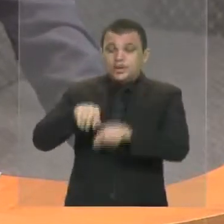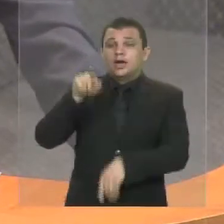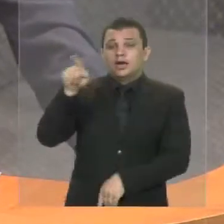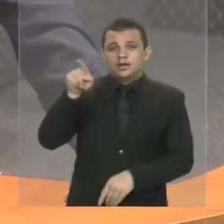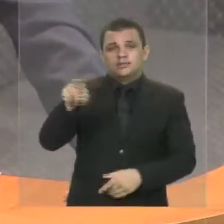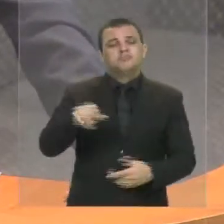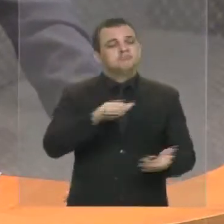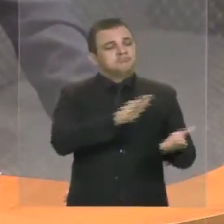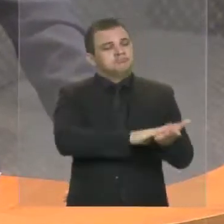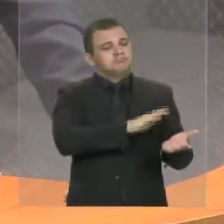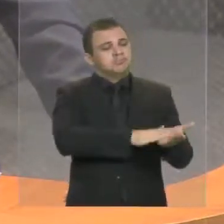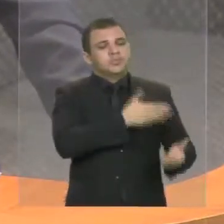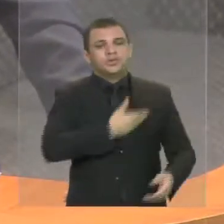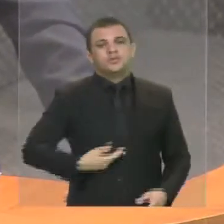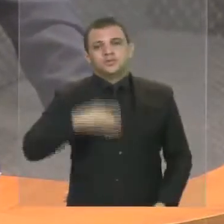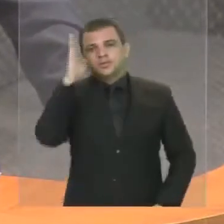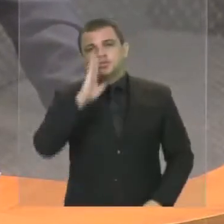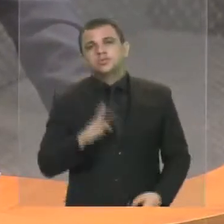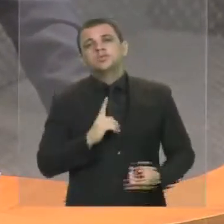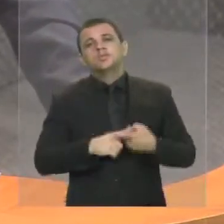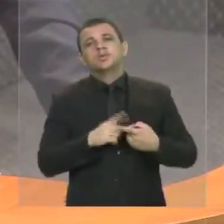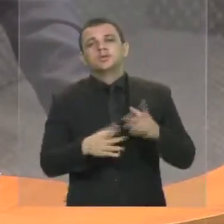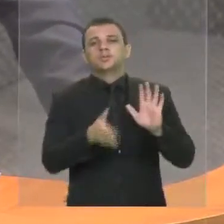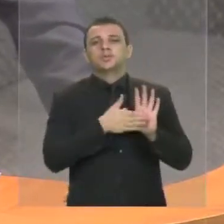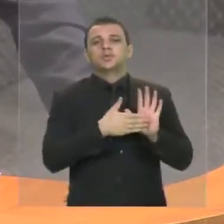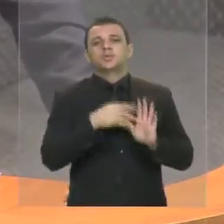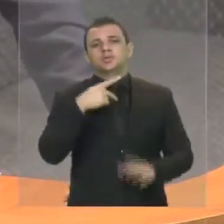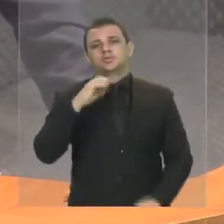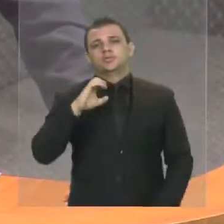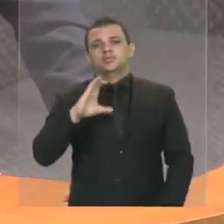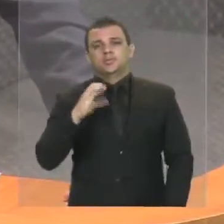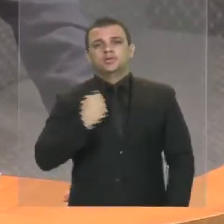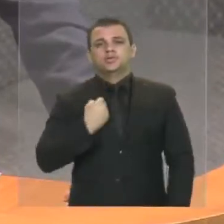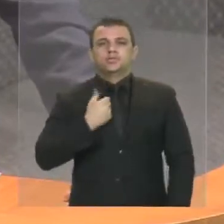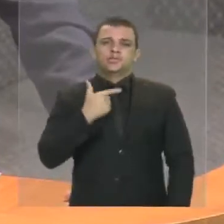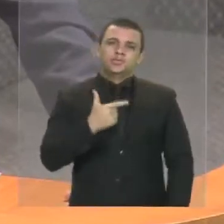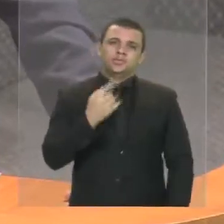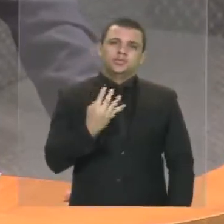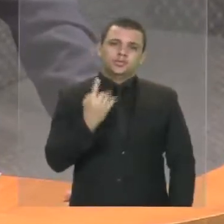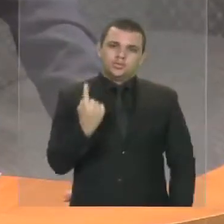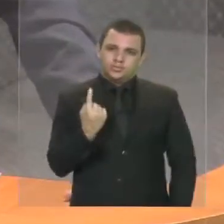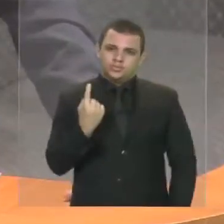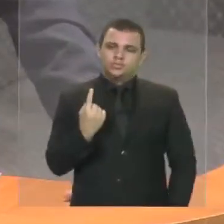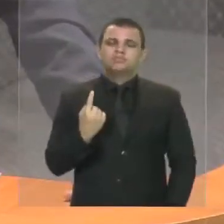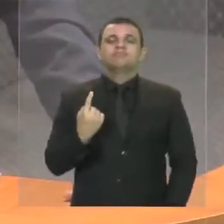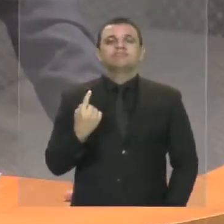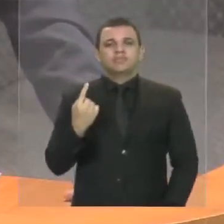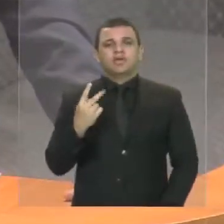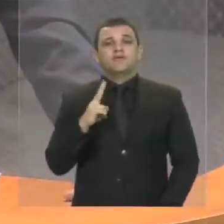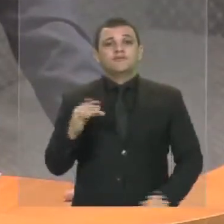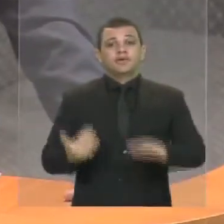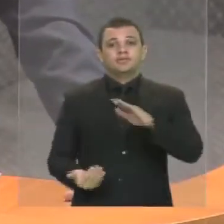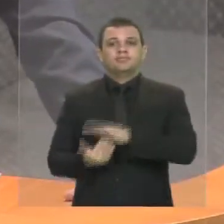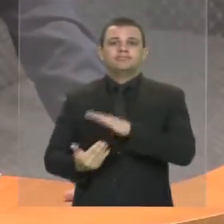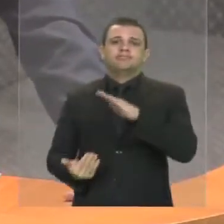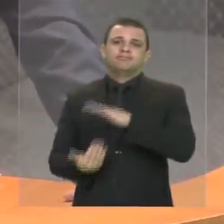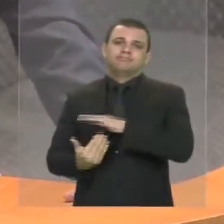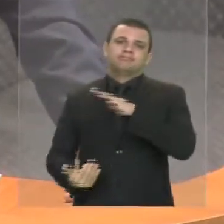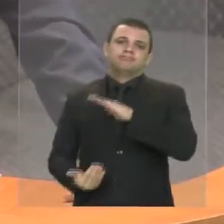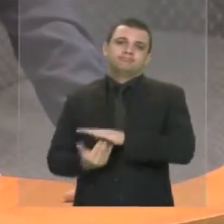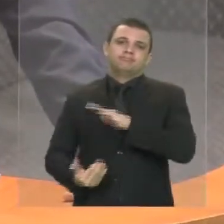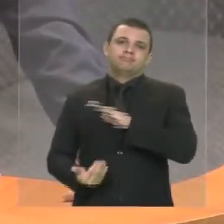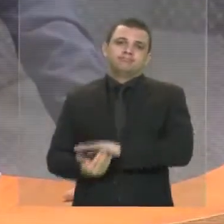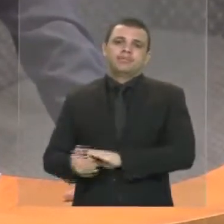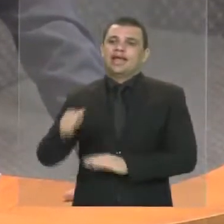proposição da PEC 241, que vai limitar a aplicação de recursos nas áreas sociais mais